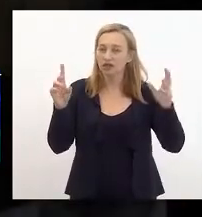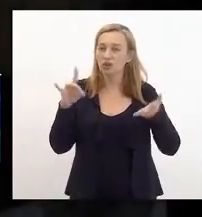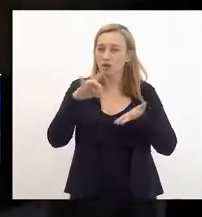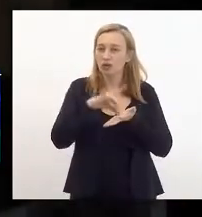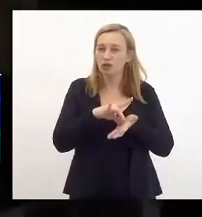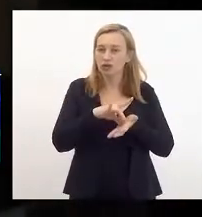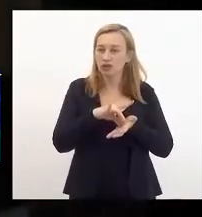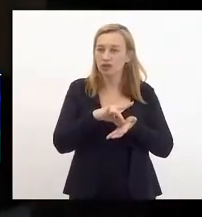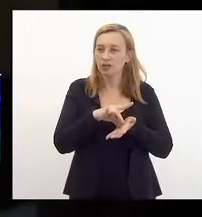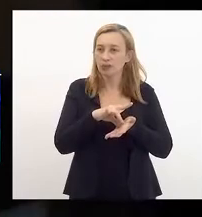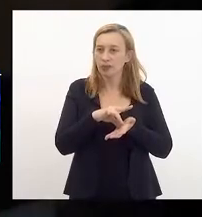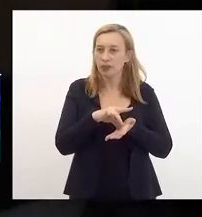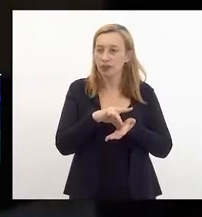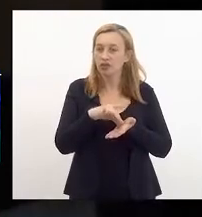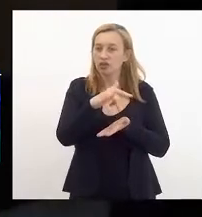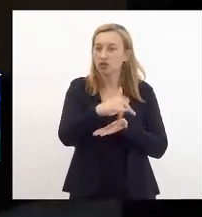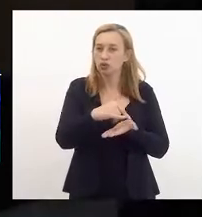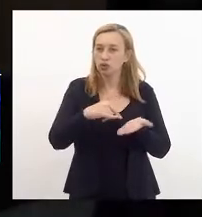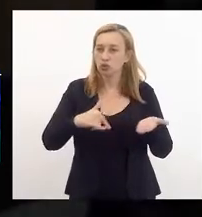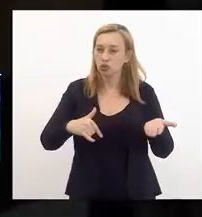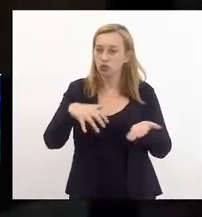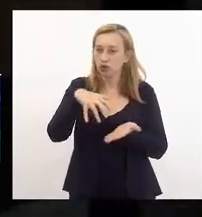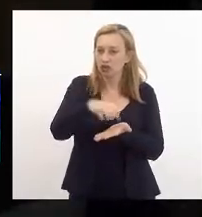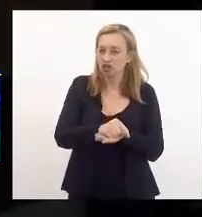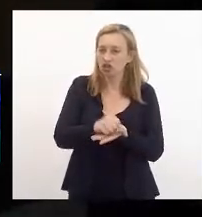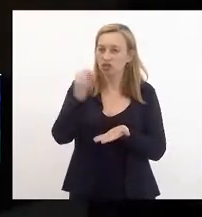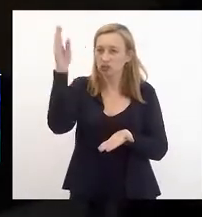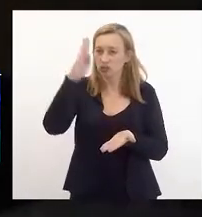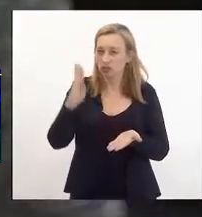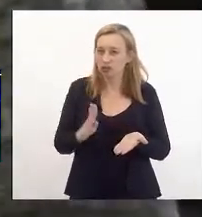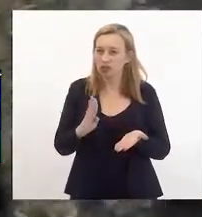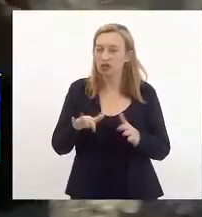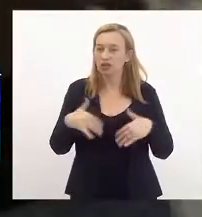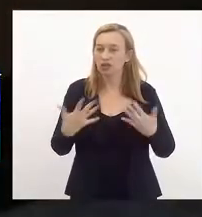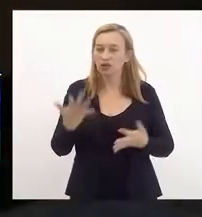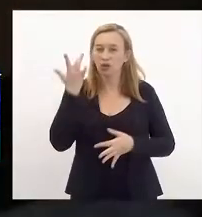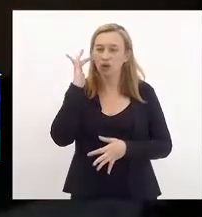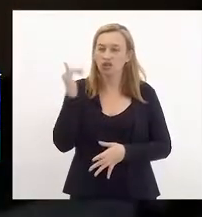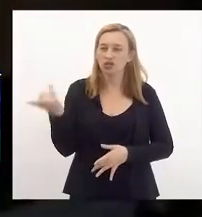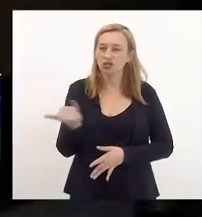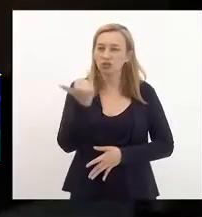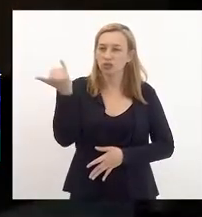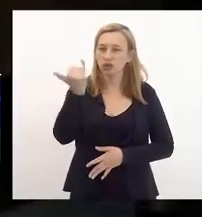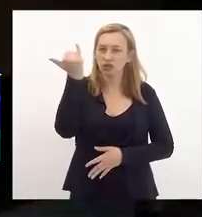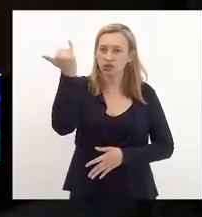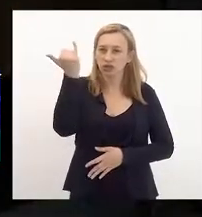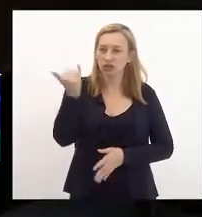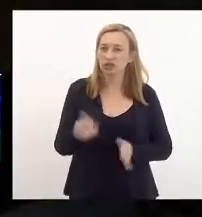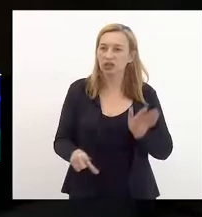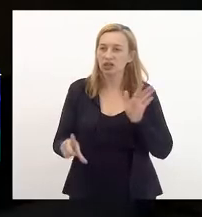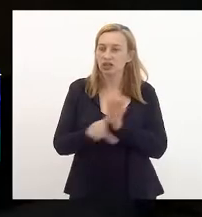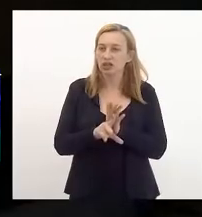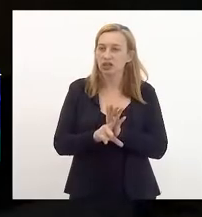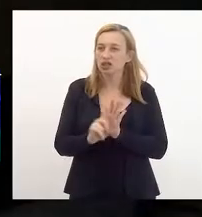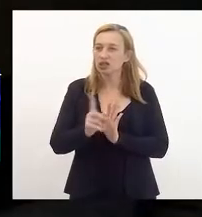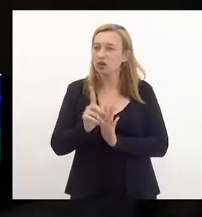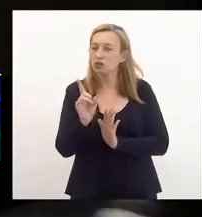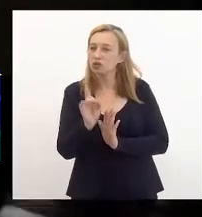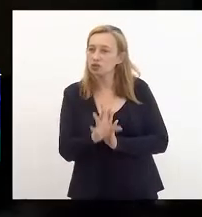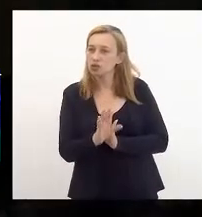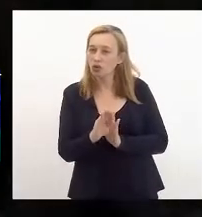consolidado em documentos no Brasil. Então, acho que a importância dessa lei é não só